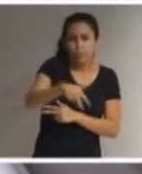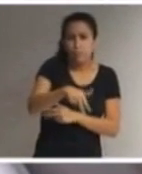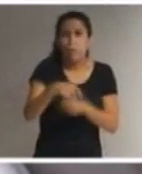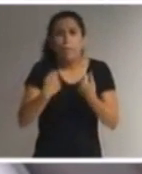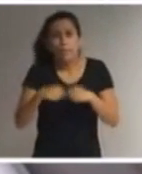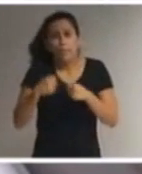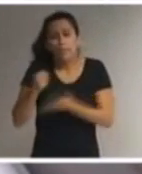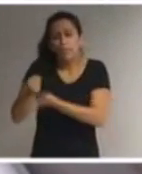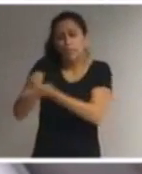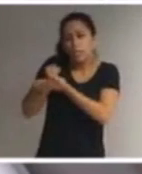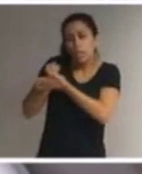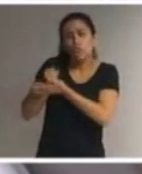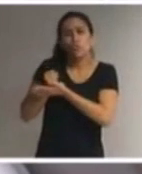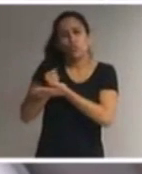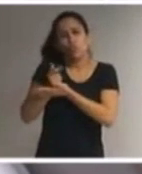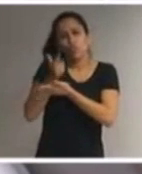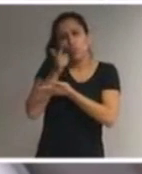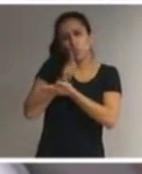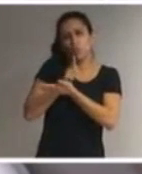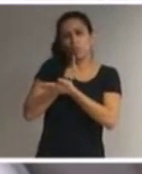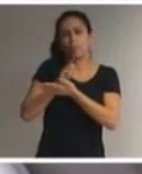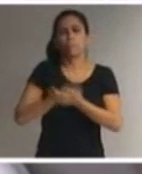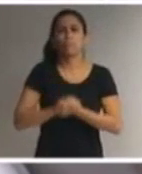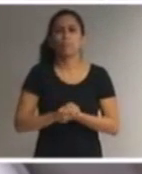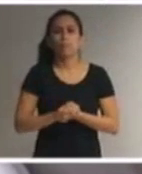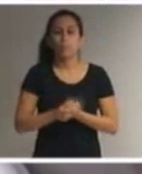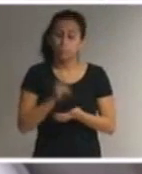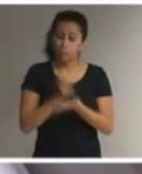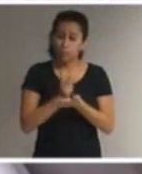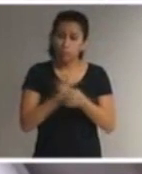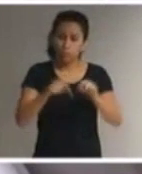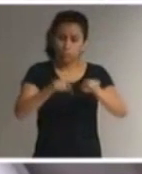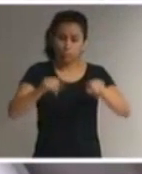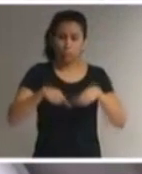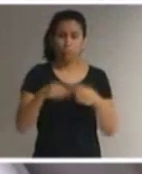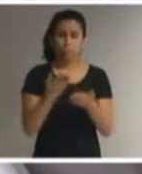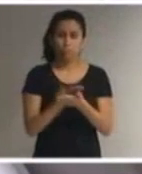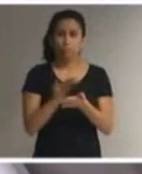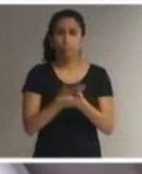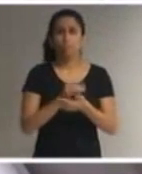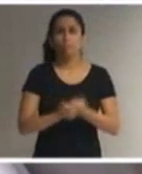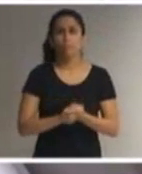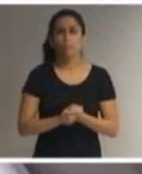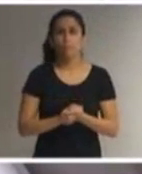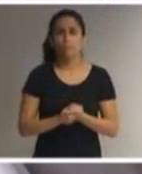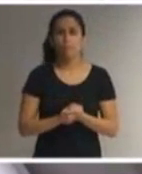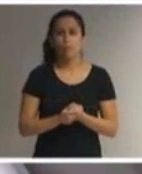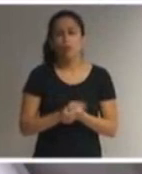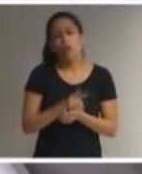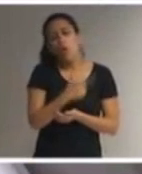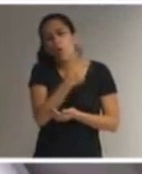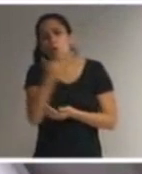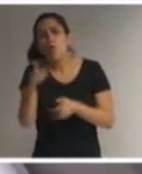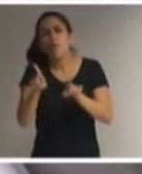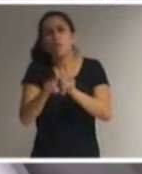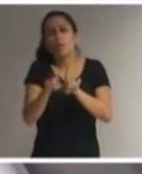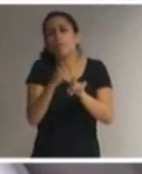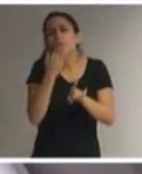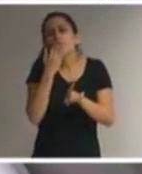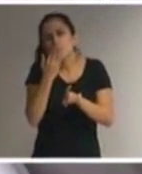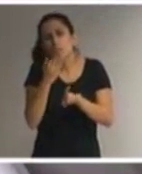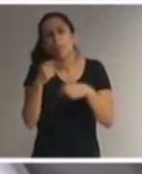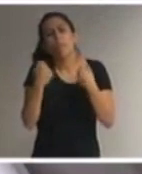constante no cotidiano escolar na própria sala de aula outros tipos de ensino especializado devem ser